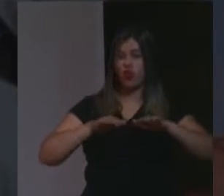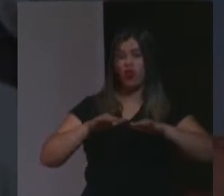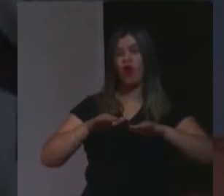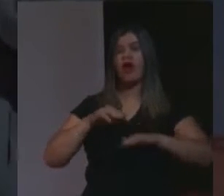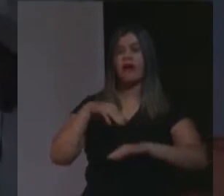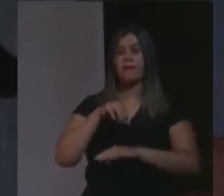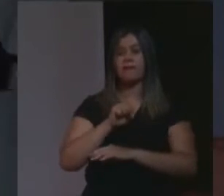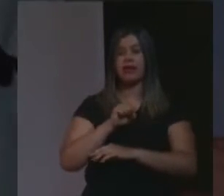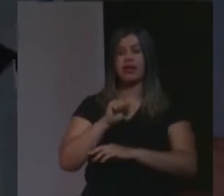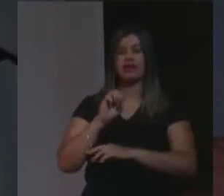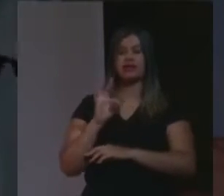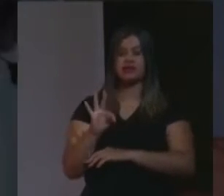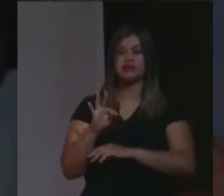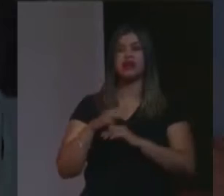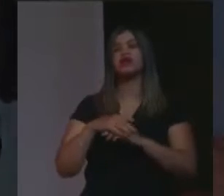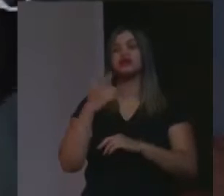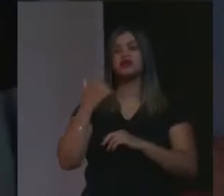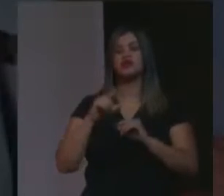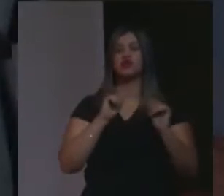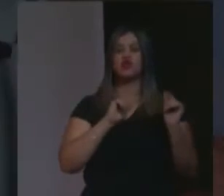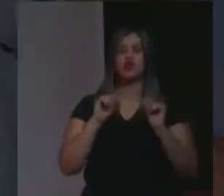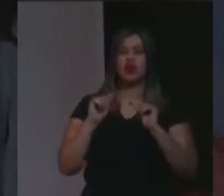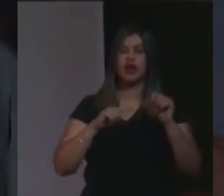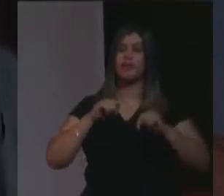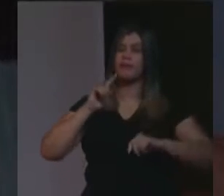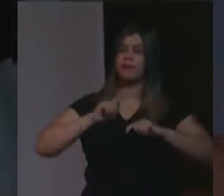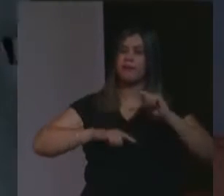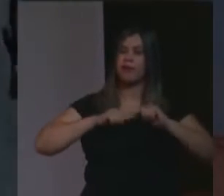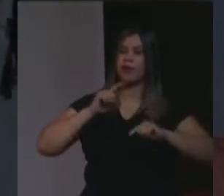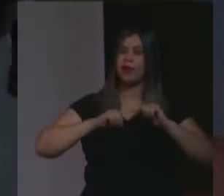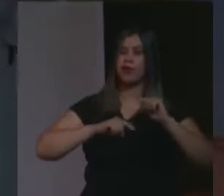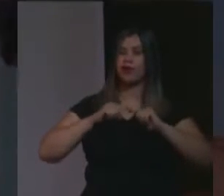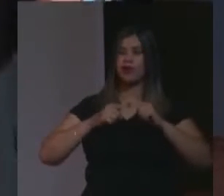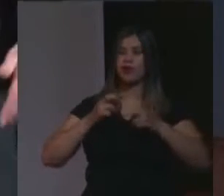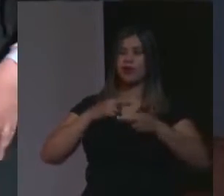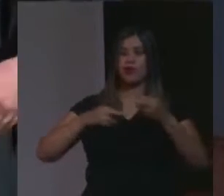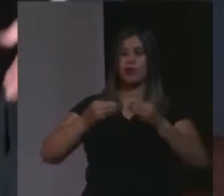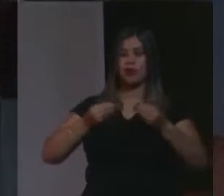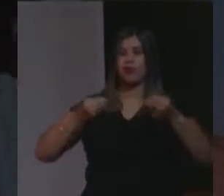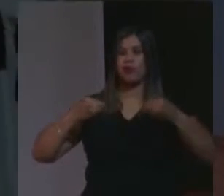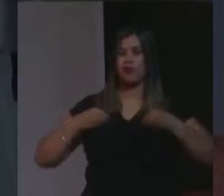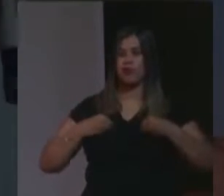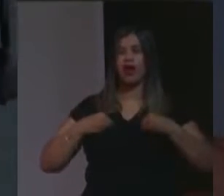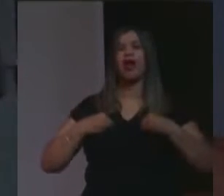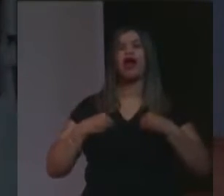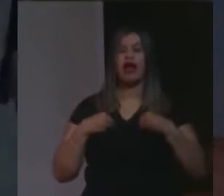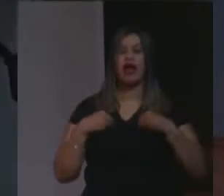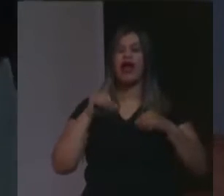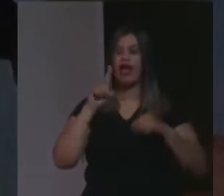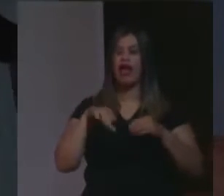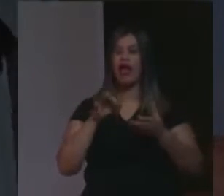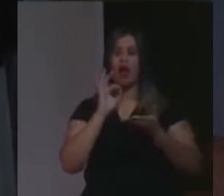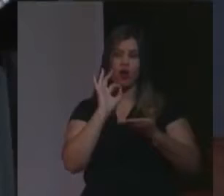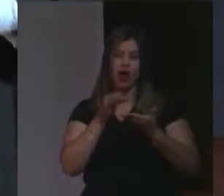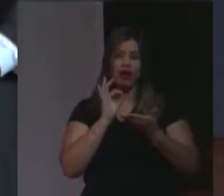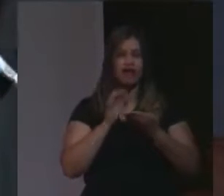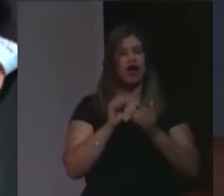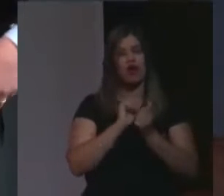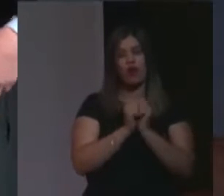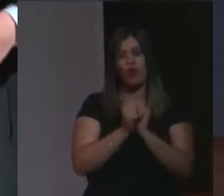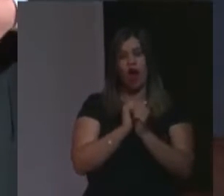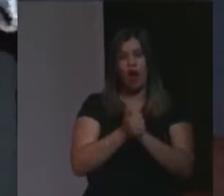do MST, e depois fui presenteado com os produtos que eles produzem, o café, o arroz,